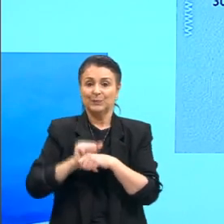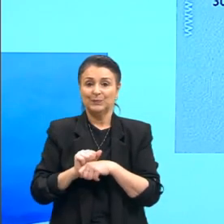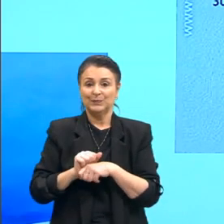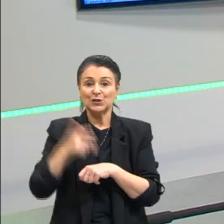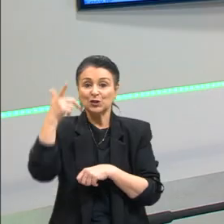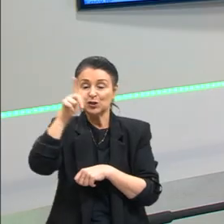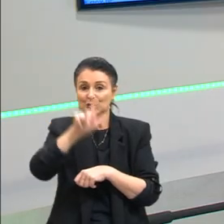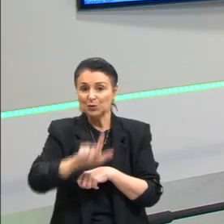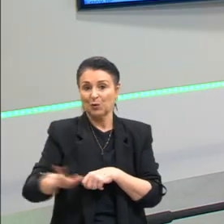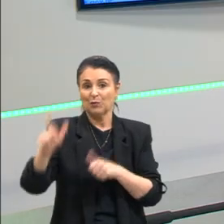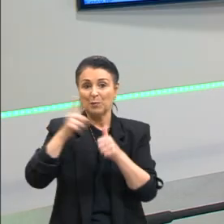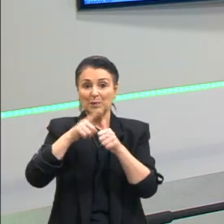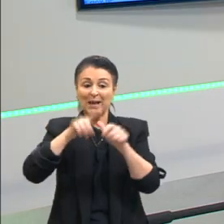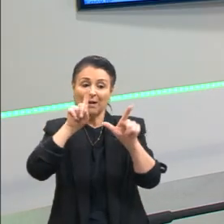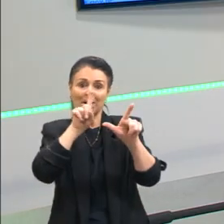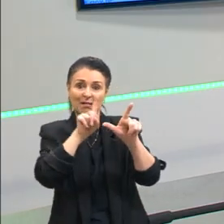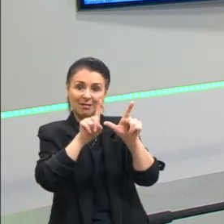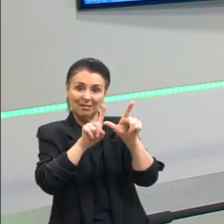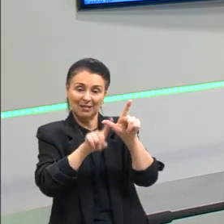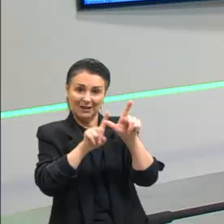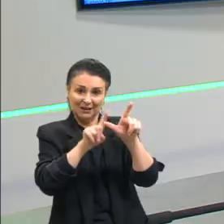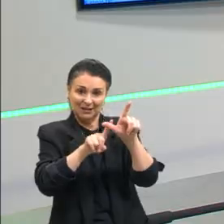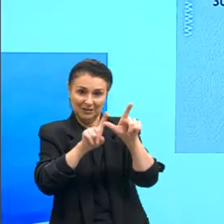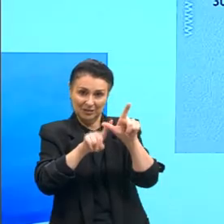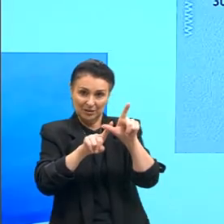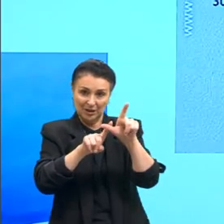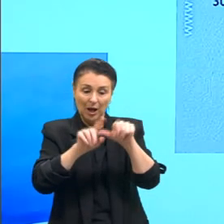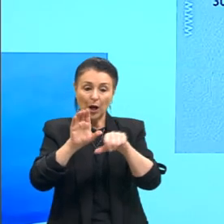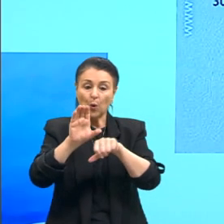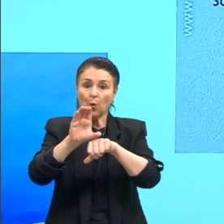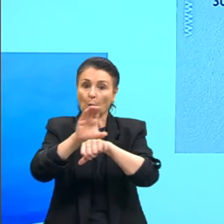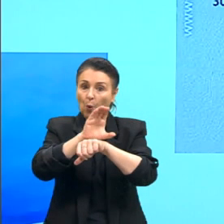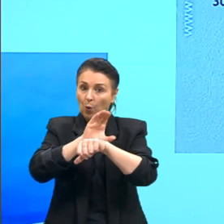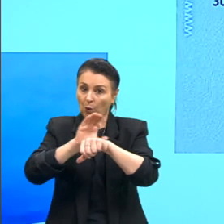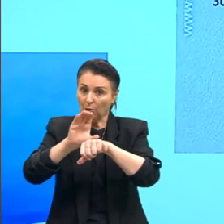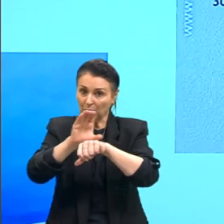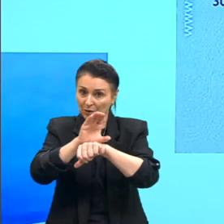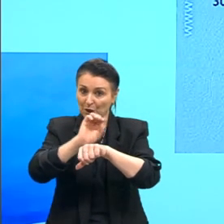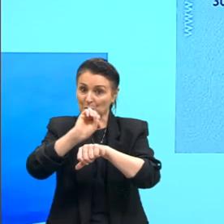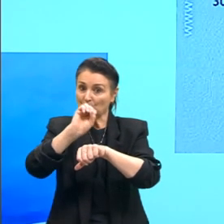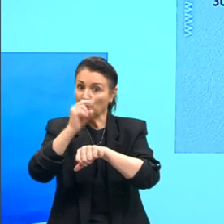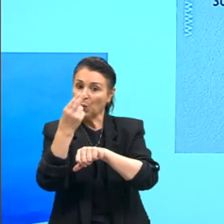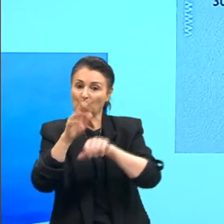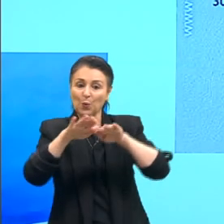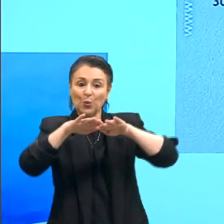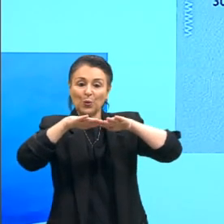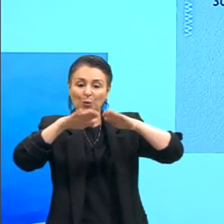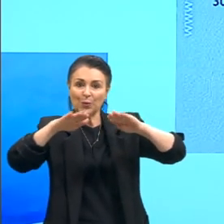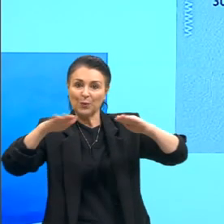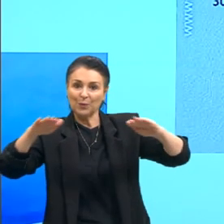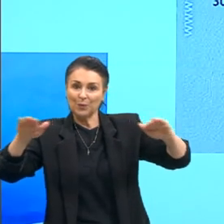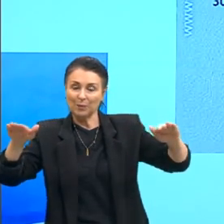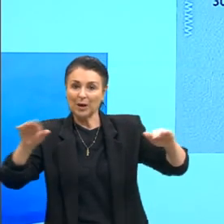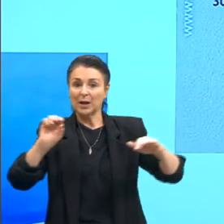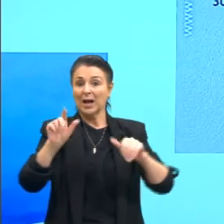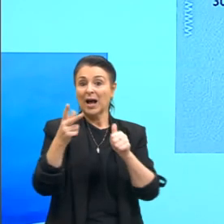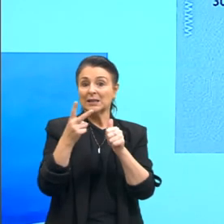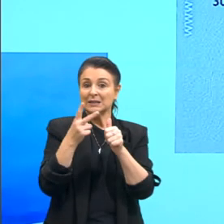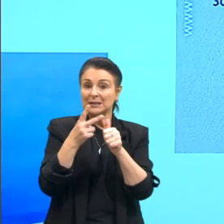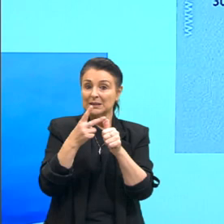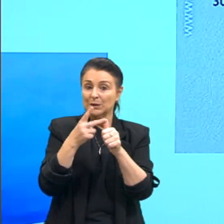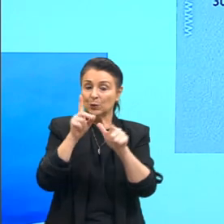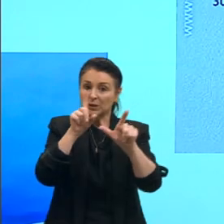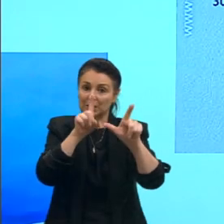a primeira letra se é no continente ou no mar, certo? E a segunda letra vai te